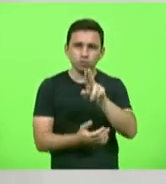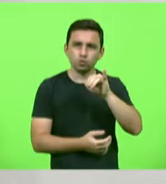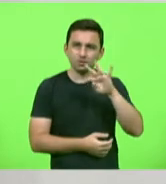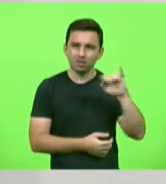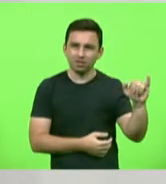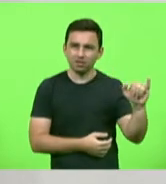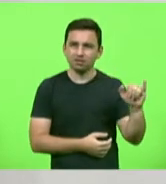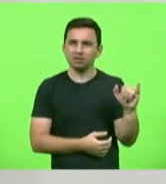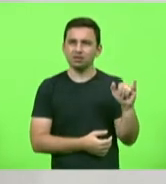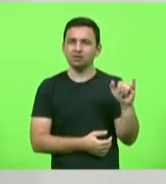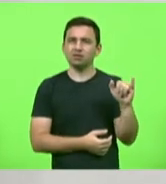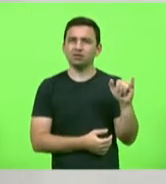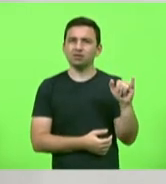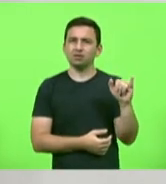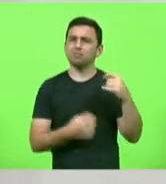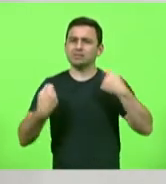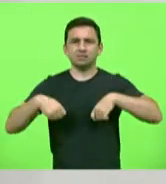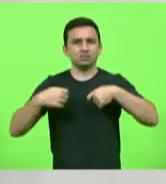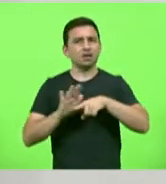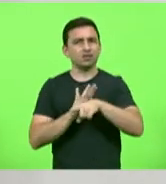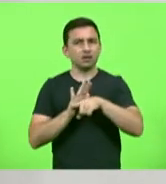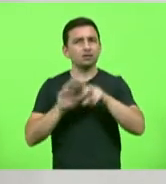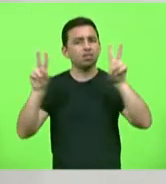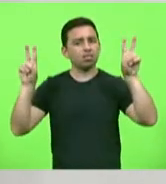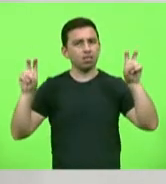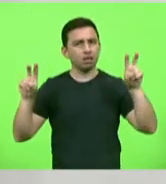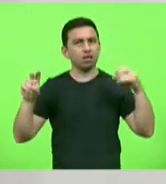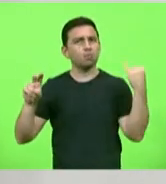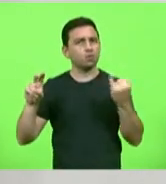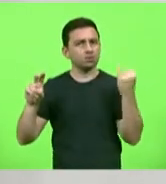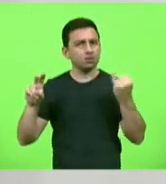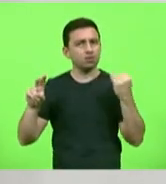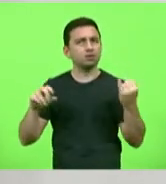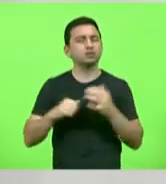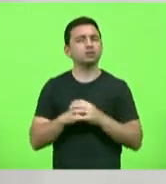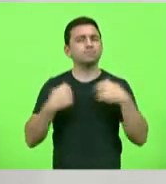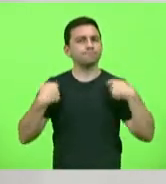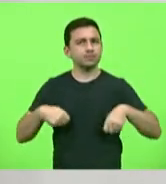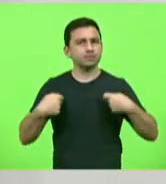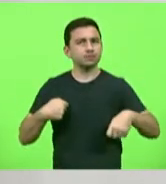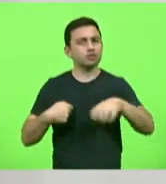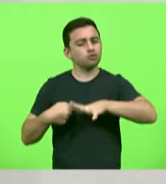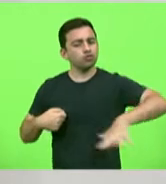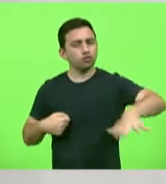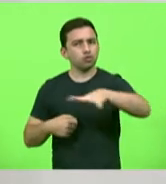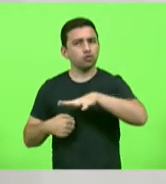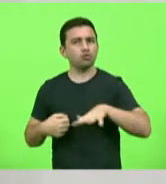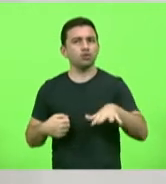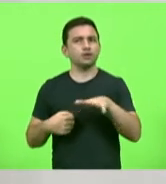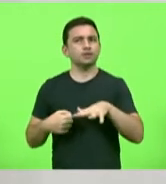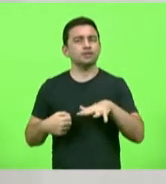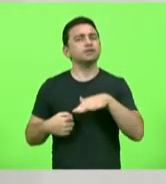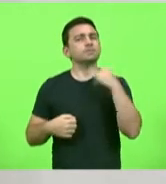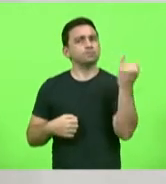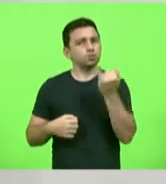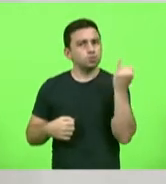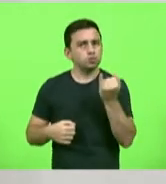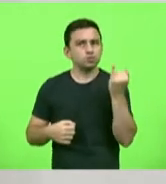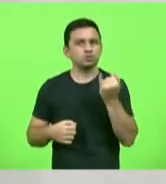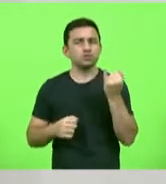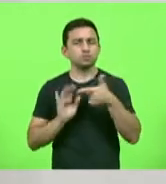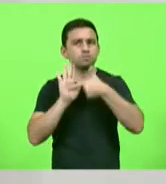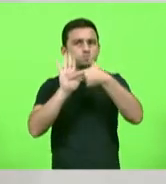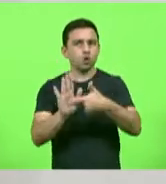faz necessário a análise desse tema, se faz necessário que nós demonstremos aqui a importância desse